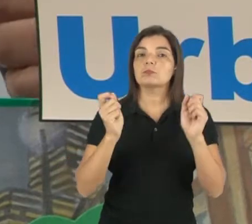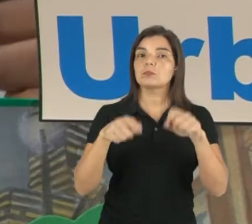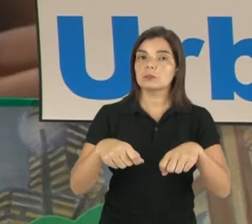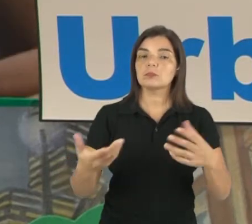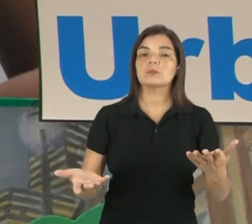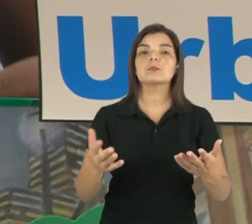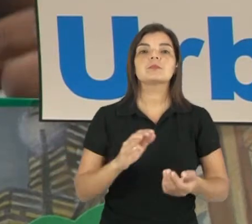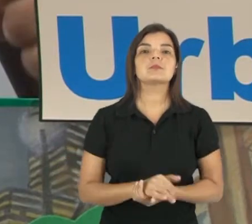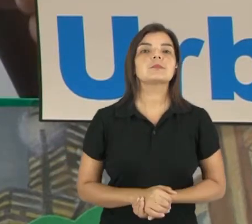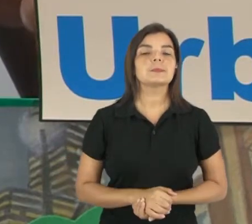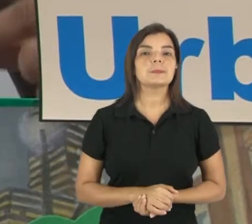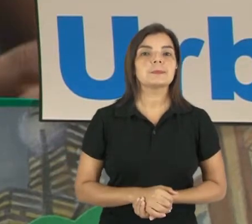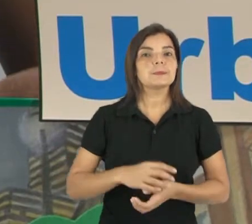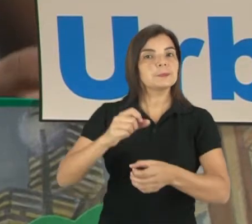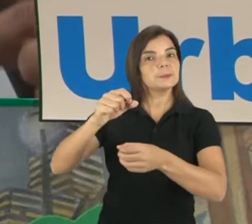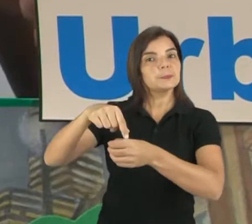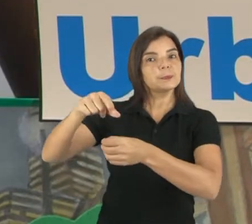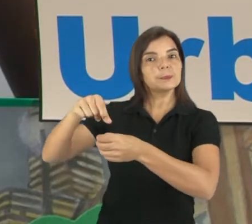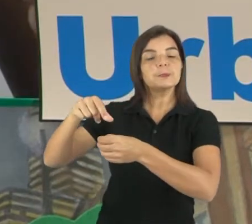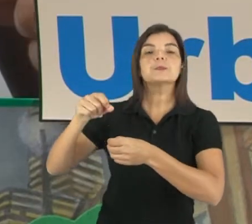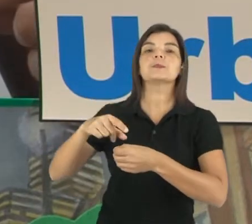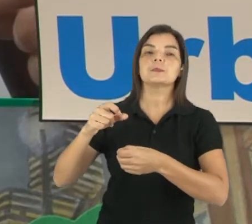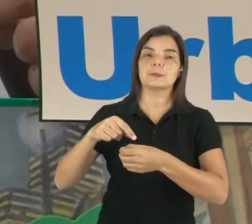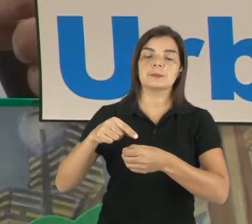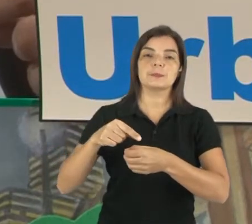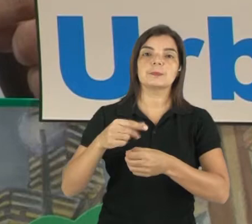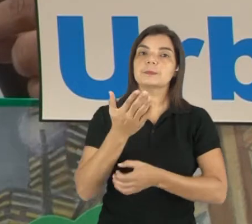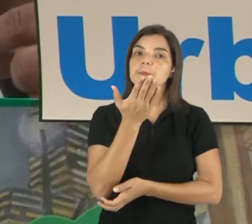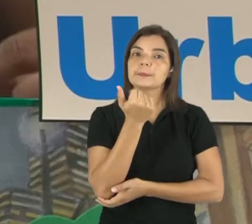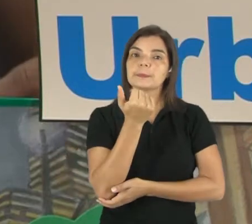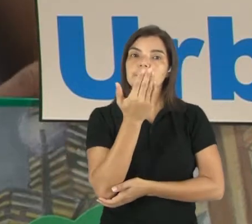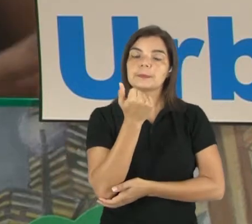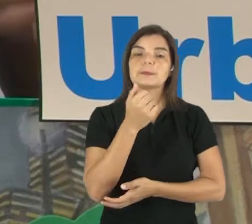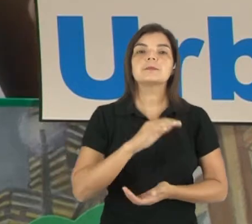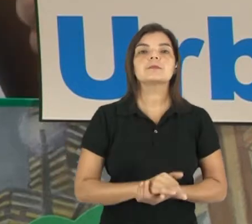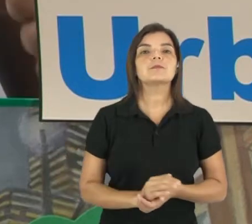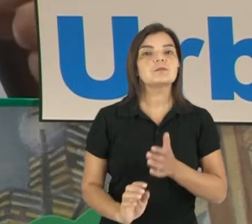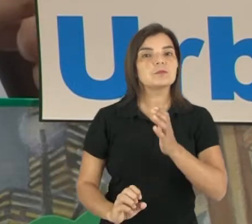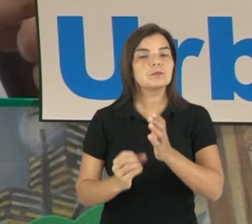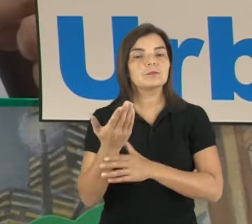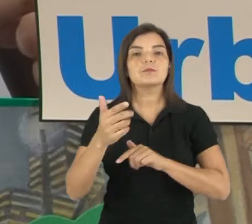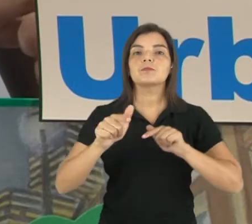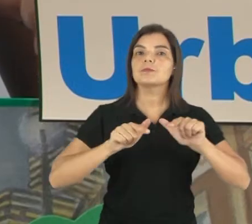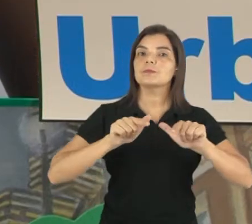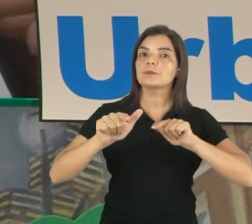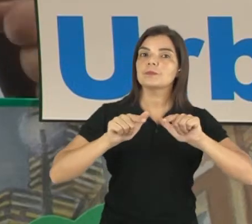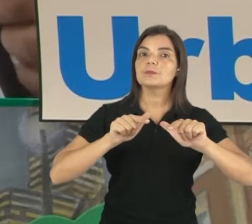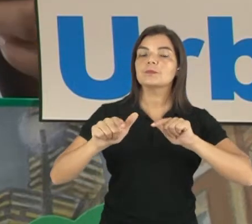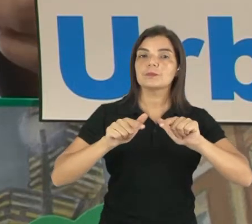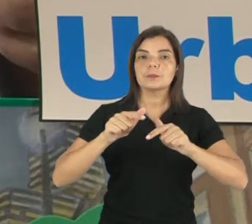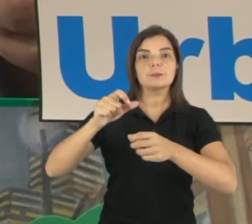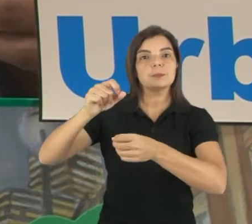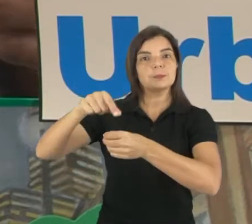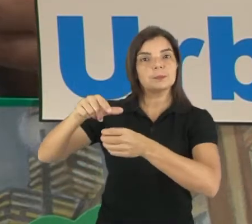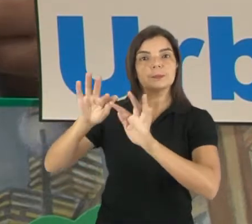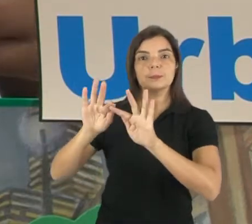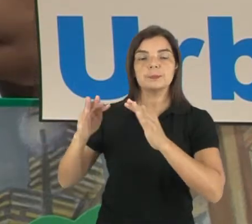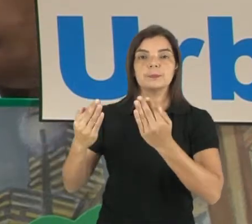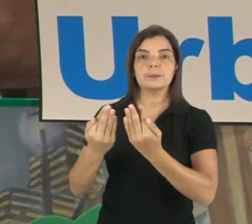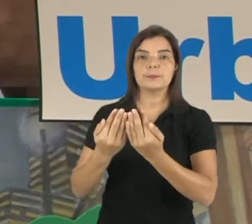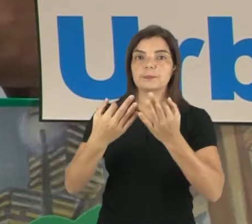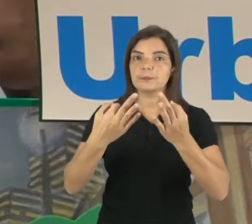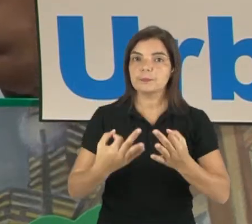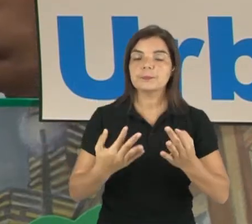pode com essa produção, né, de alimentos, né, ele realiza esse trabalho com a agricultura familiar,